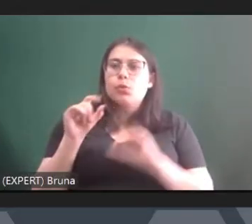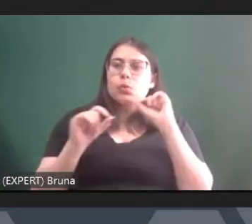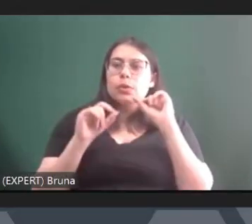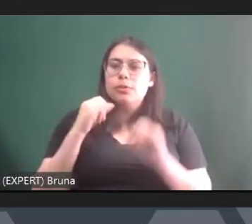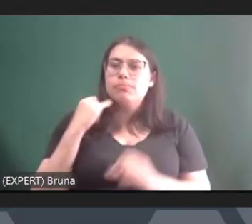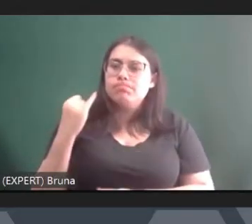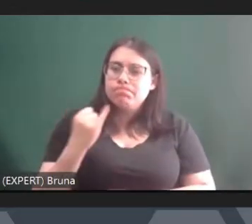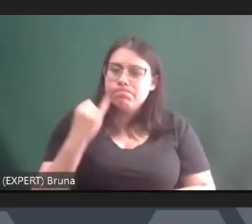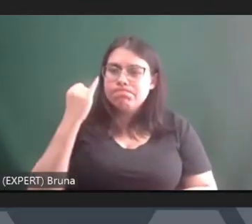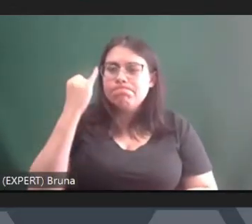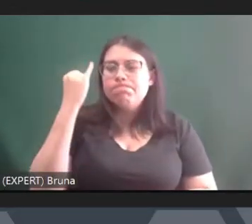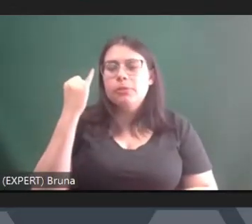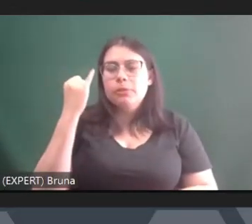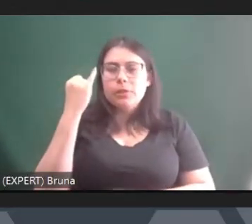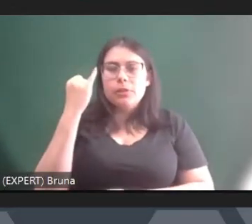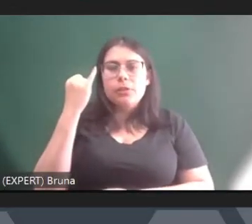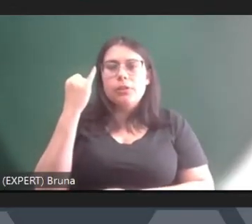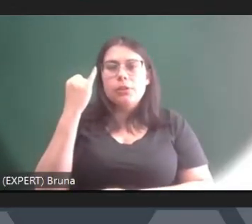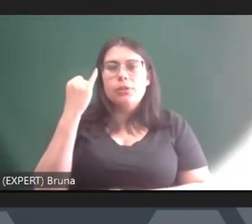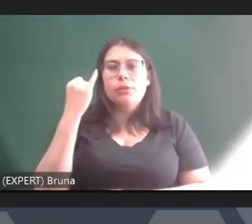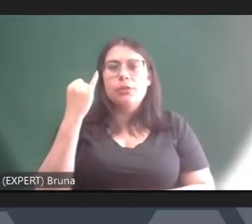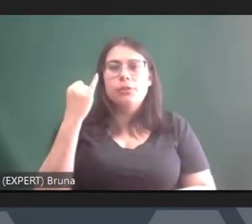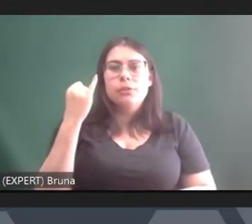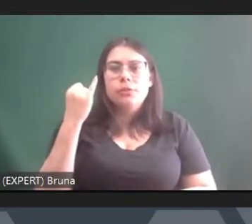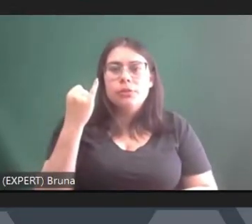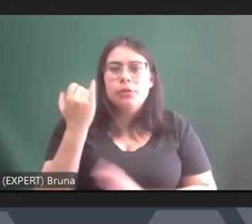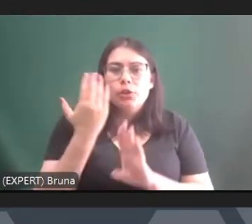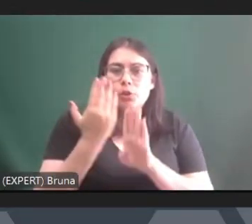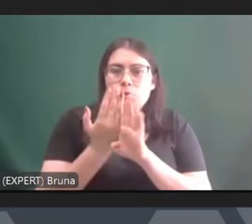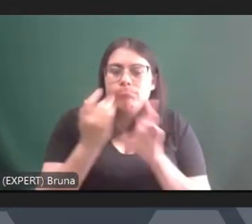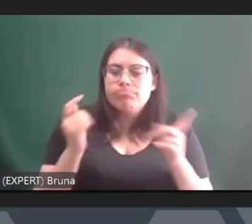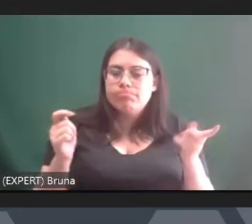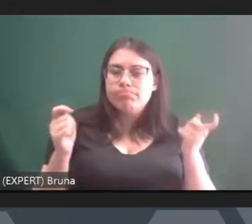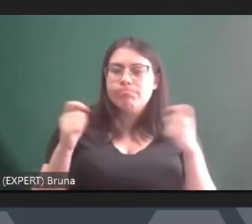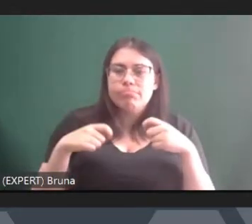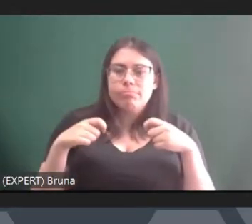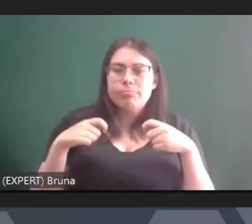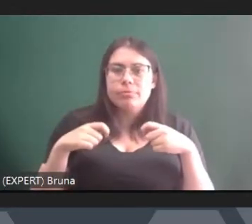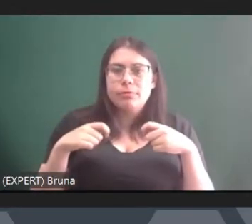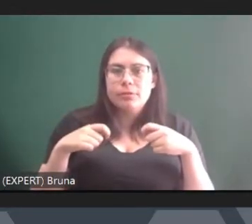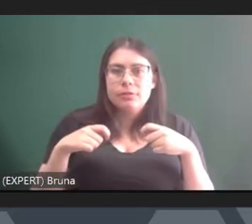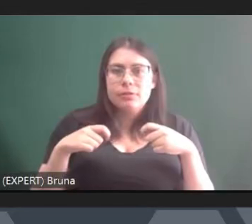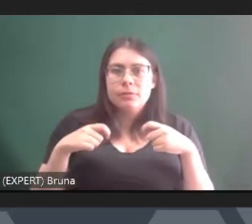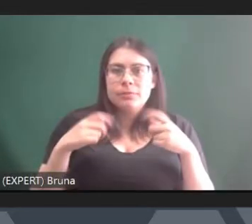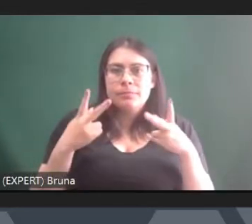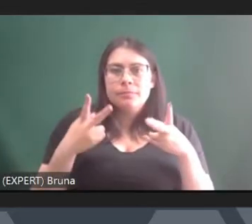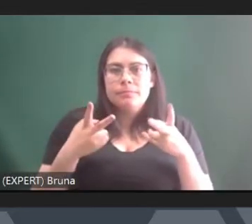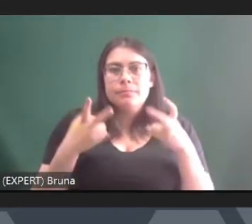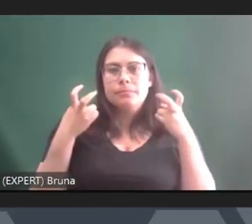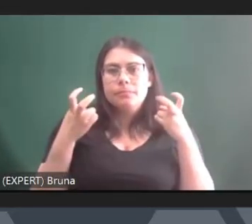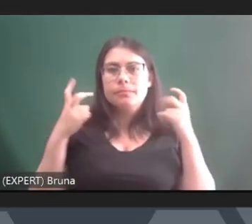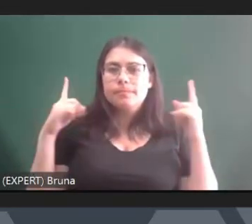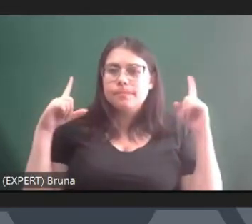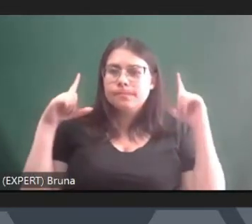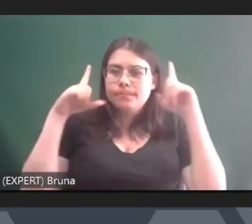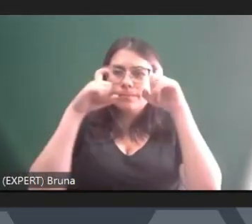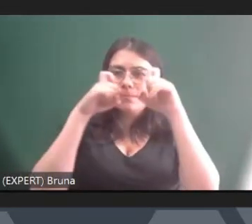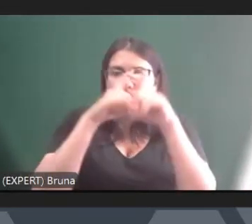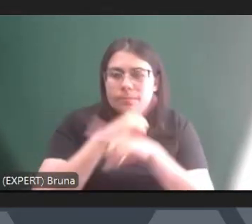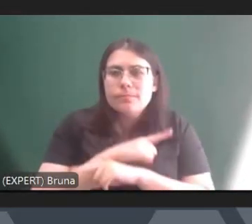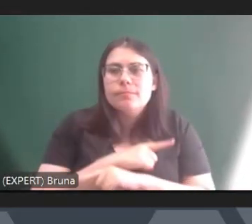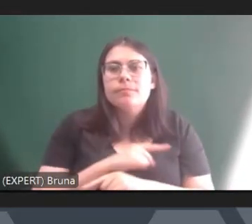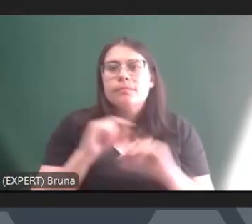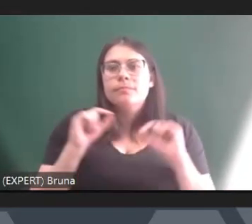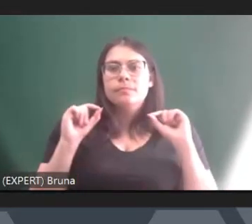que esse encontro possibilita é perceber o quão complexo é a